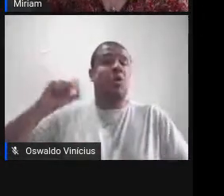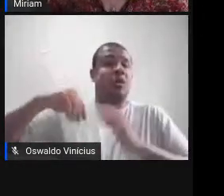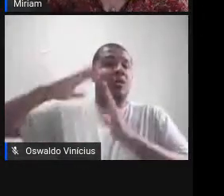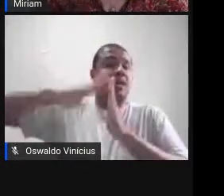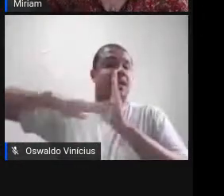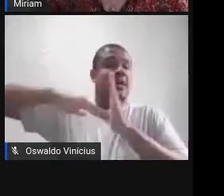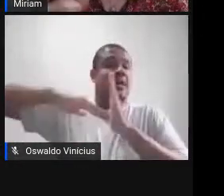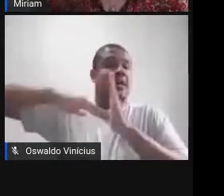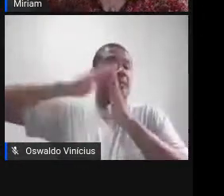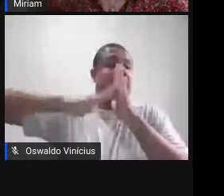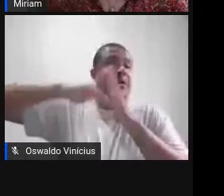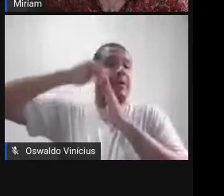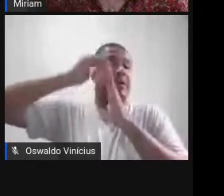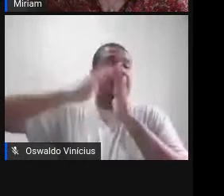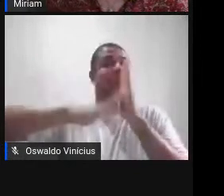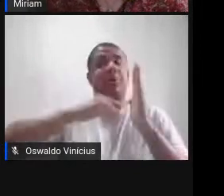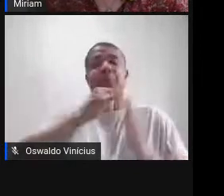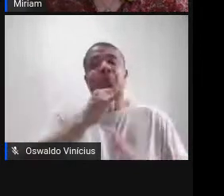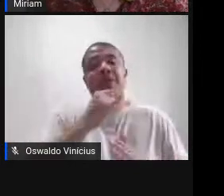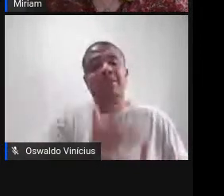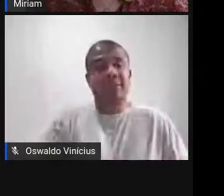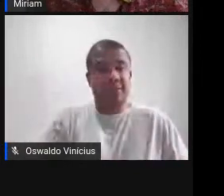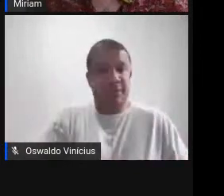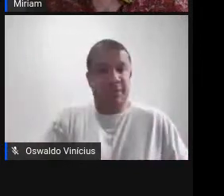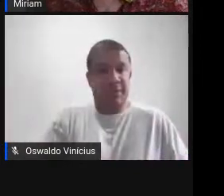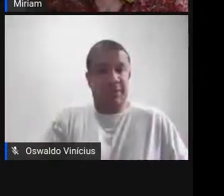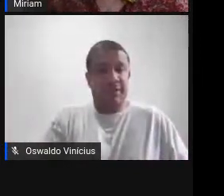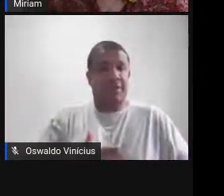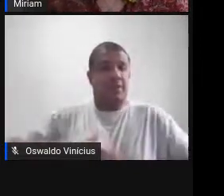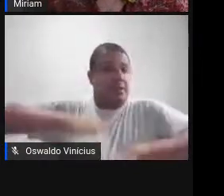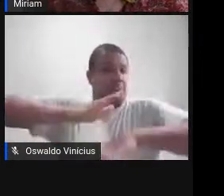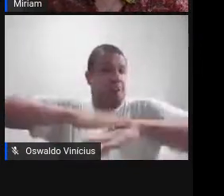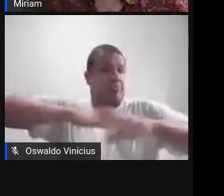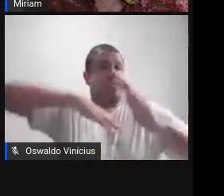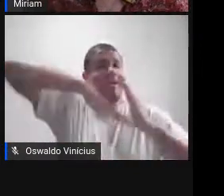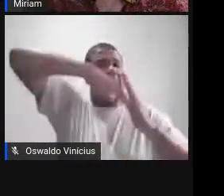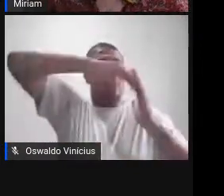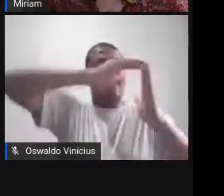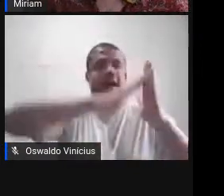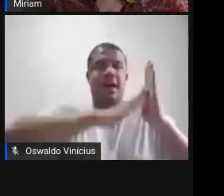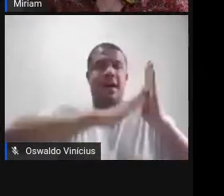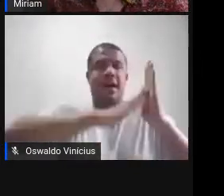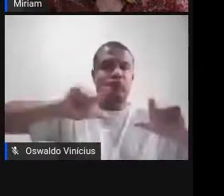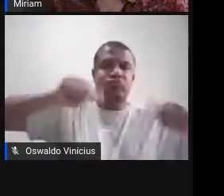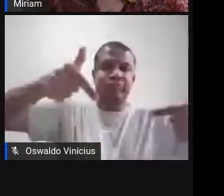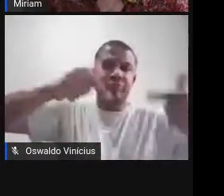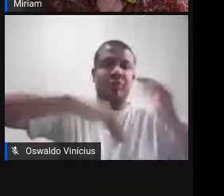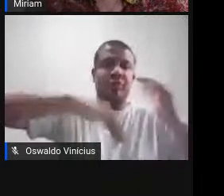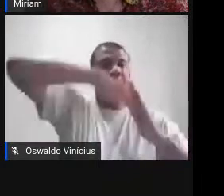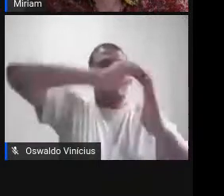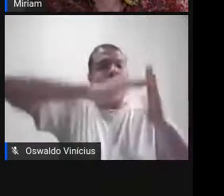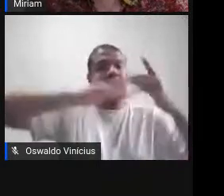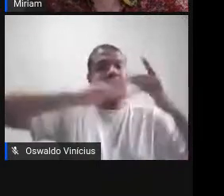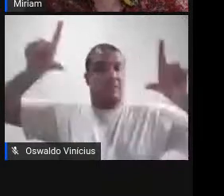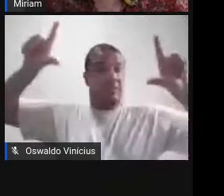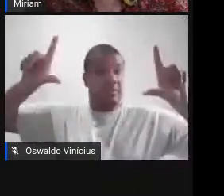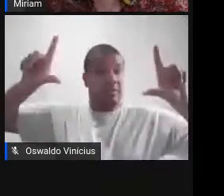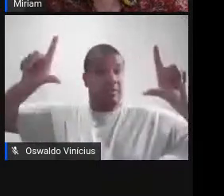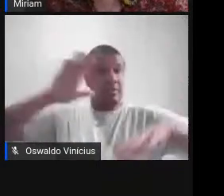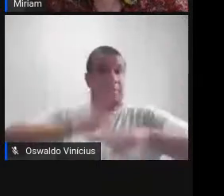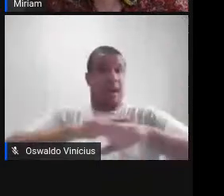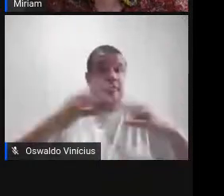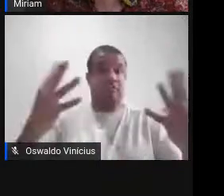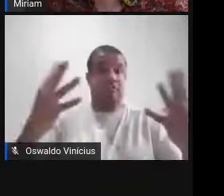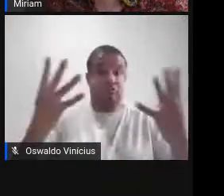Então, isso acontece quando o ato de pintar ou a materialidade do quadro ganham destaque nesse